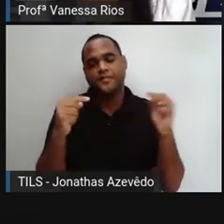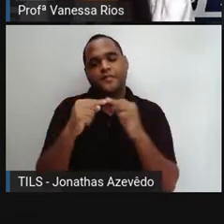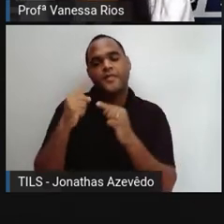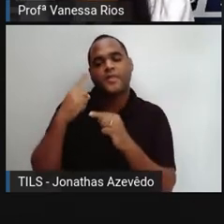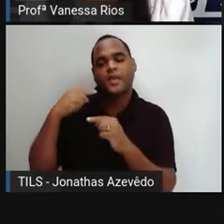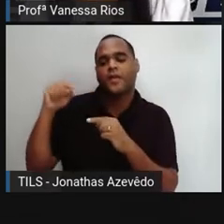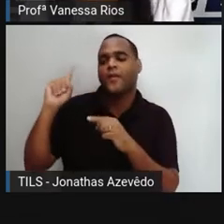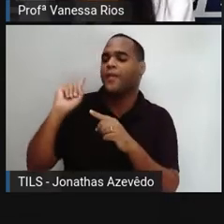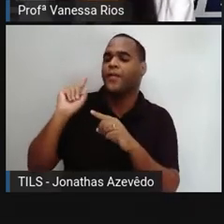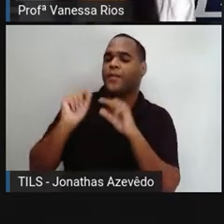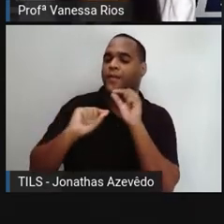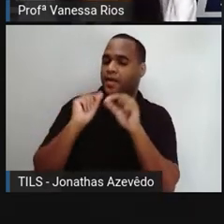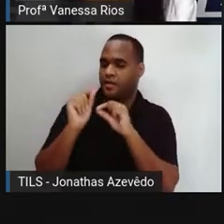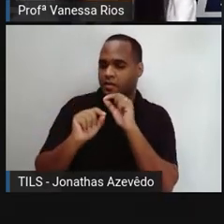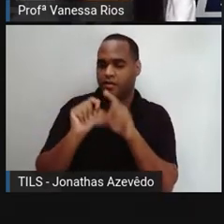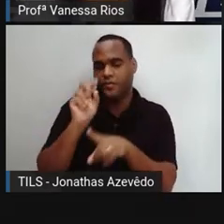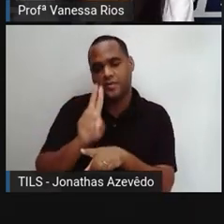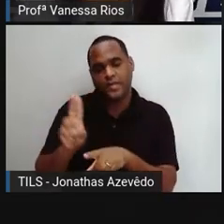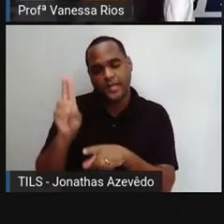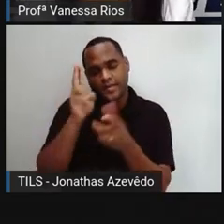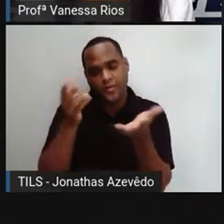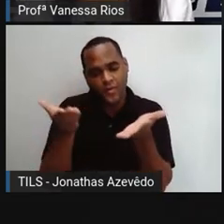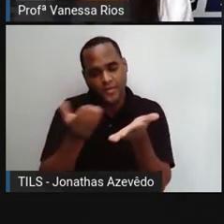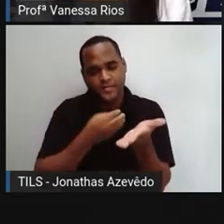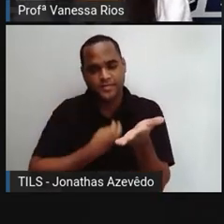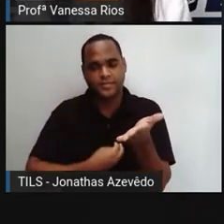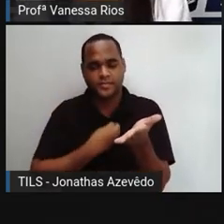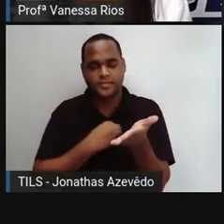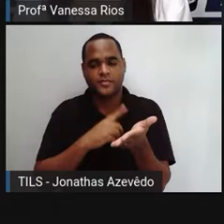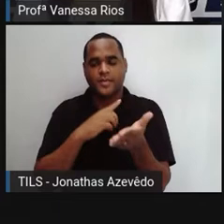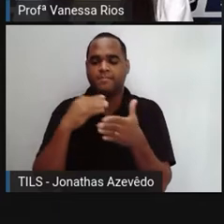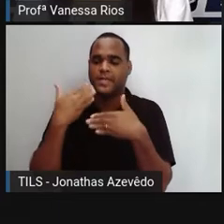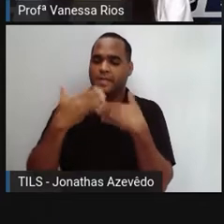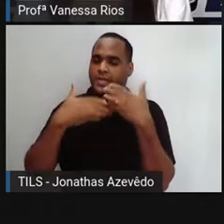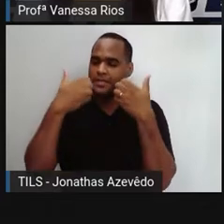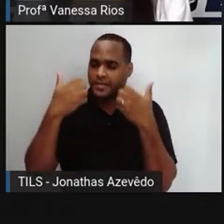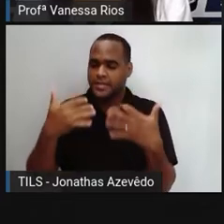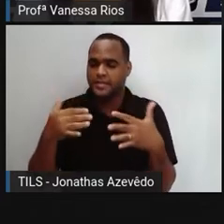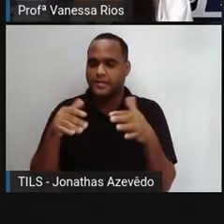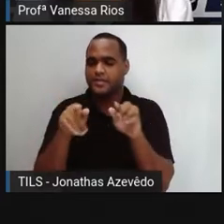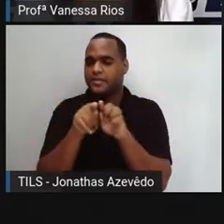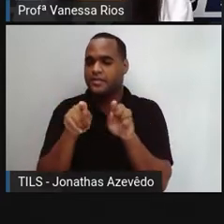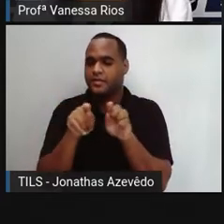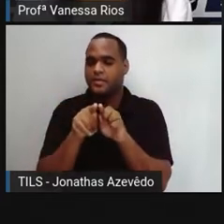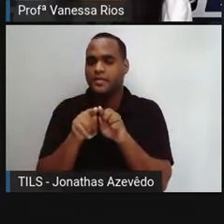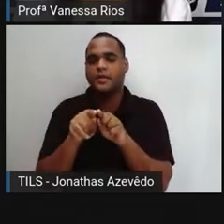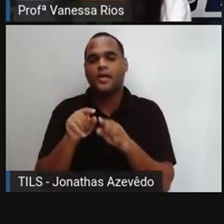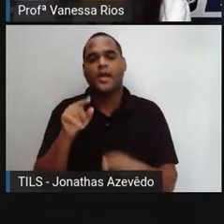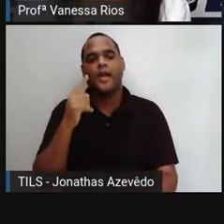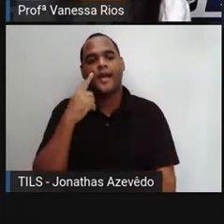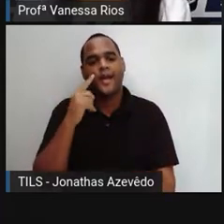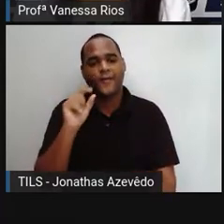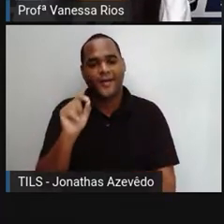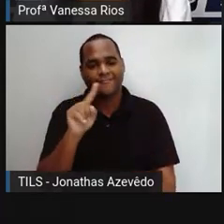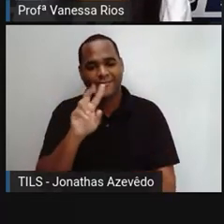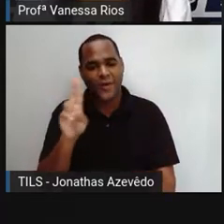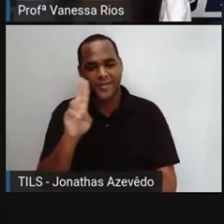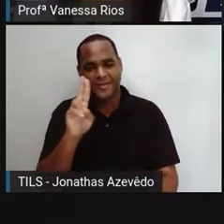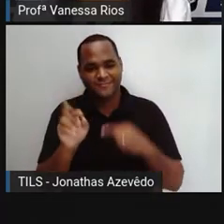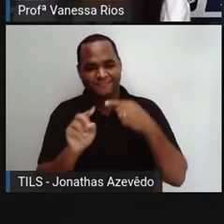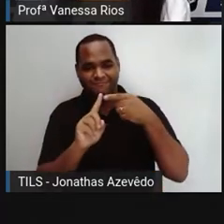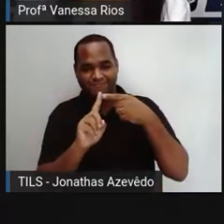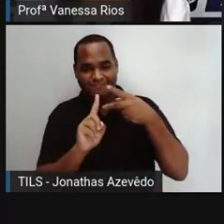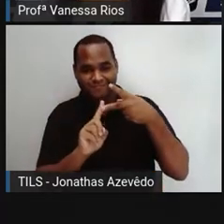são utilizados nos dias de hoje. Então passou aí pelo daguerreótipo, pelo